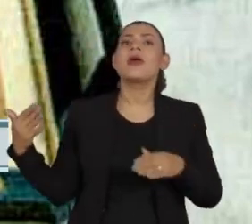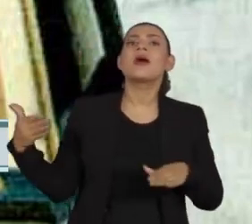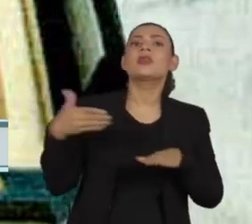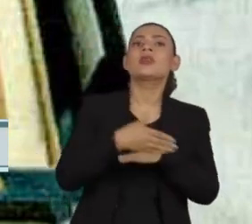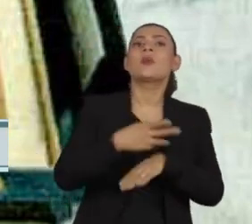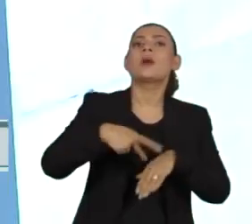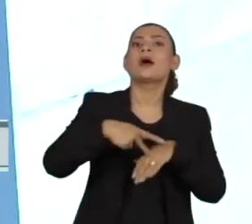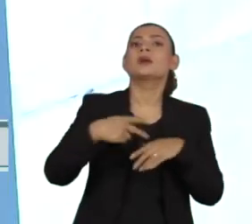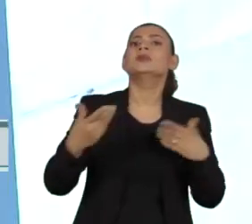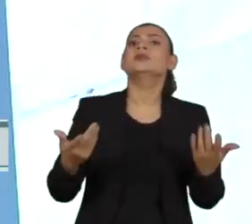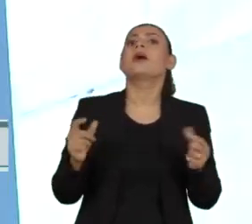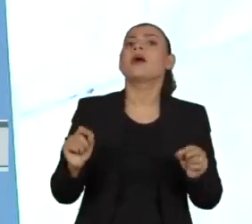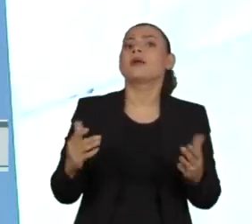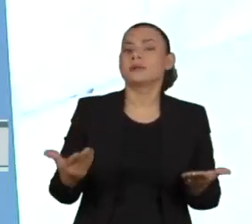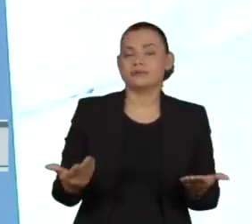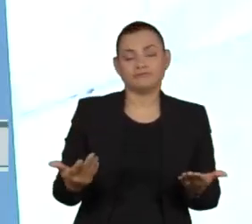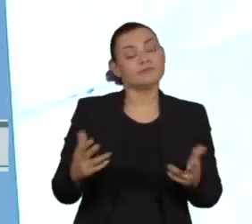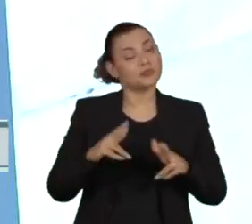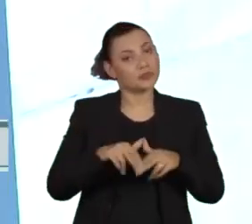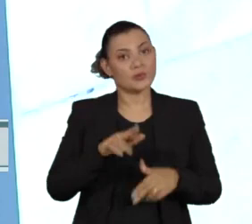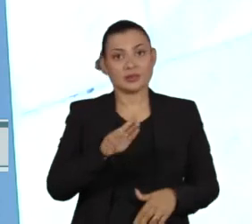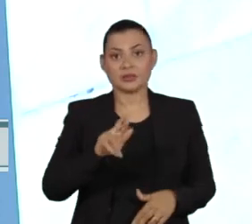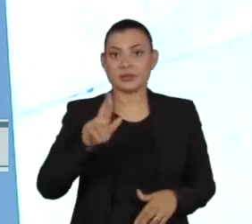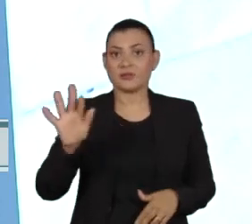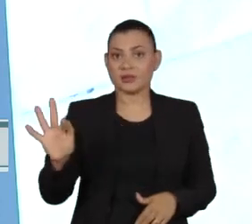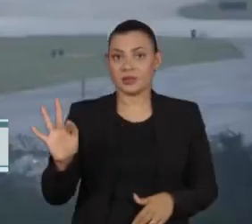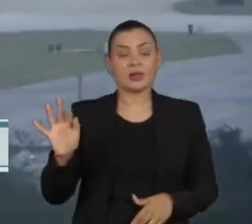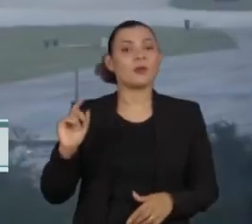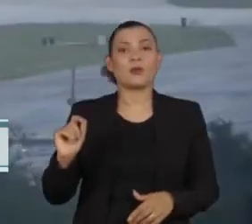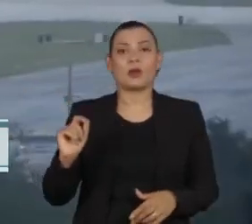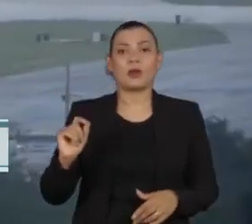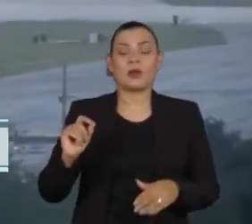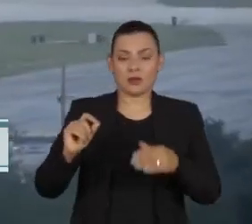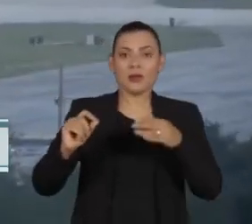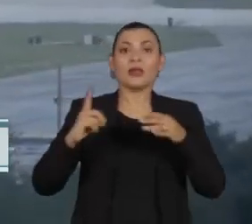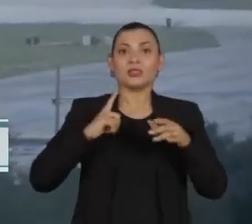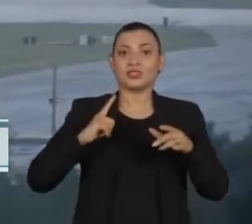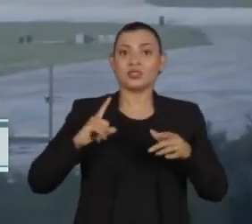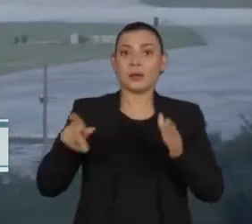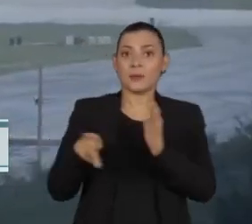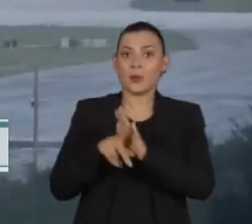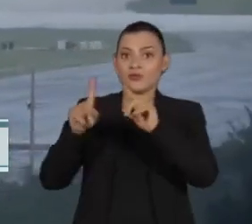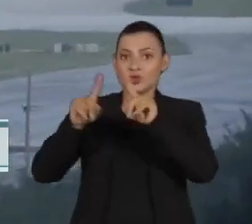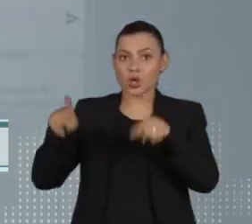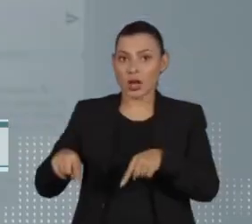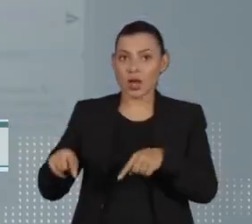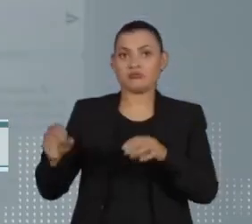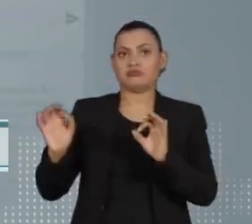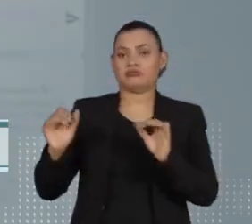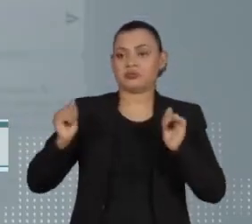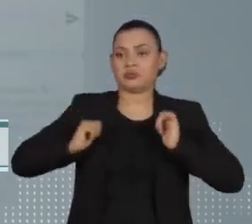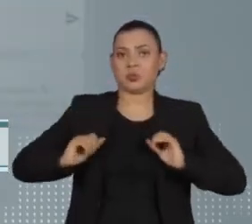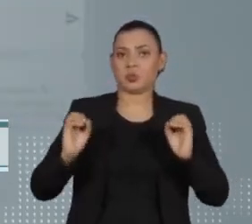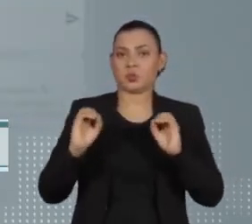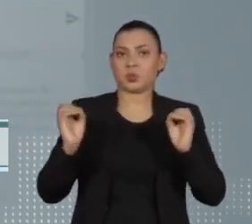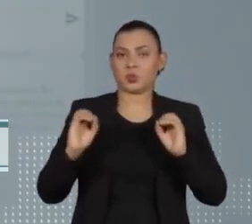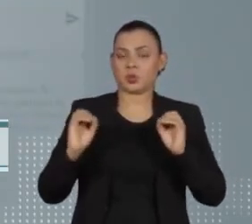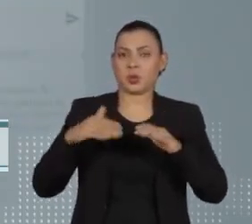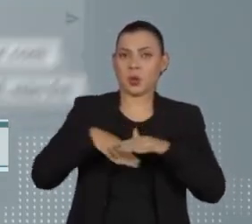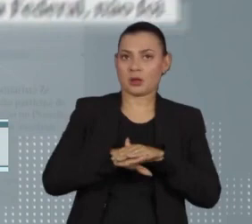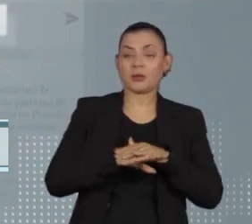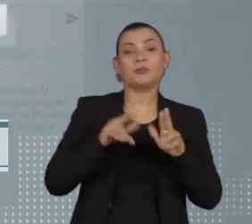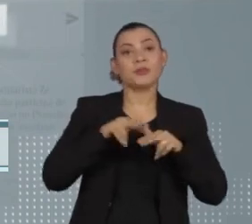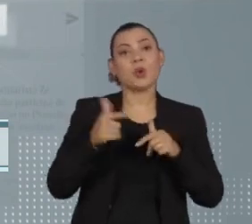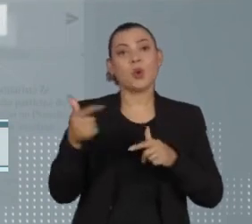com essas joias. Segundo a Receita, elas não estavam com o servidor barrado na fiscalização. O outro servidor,